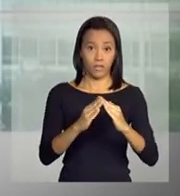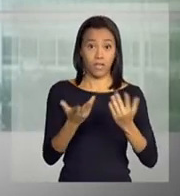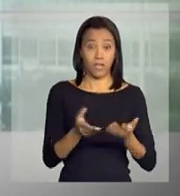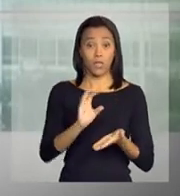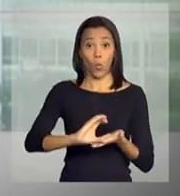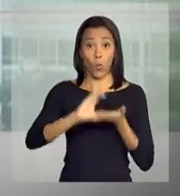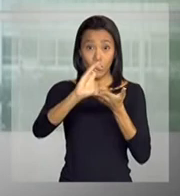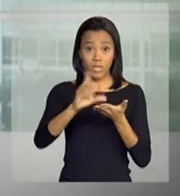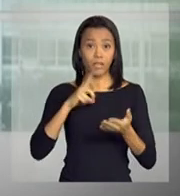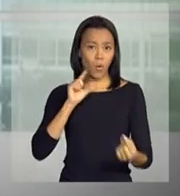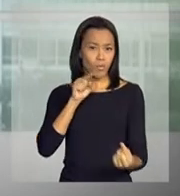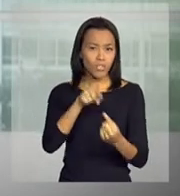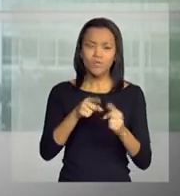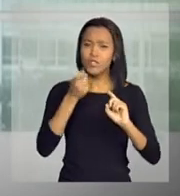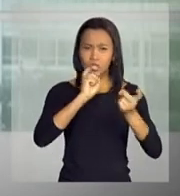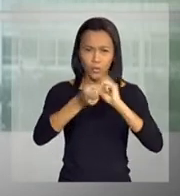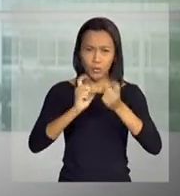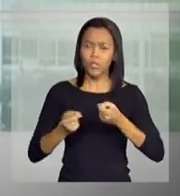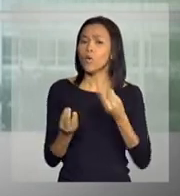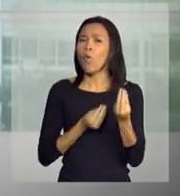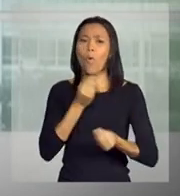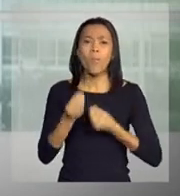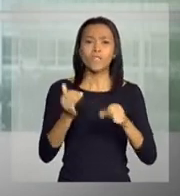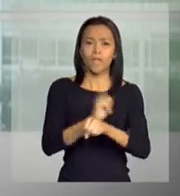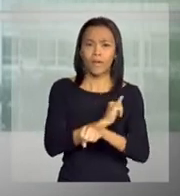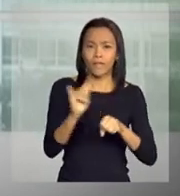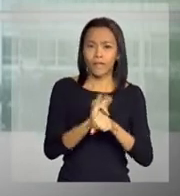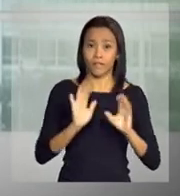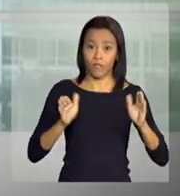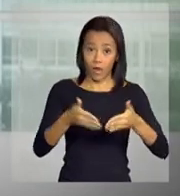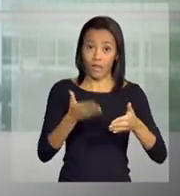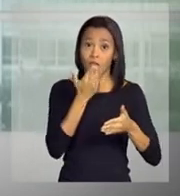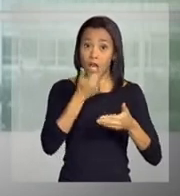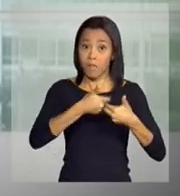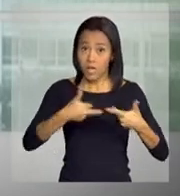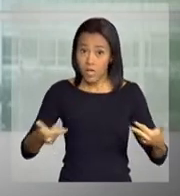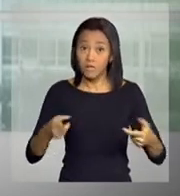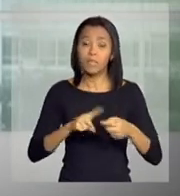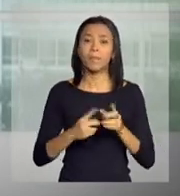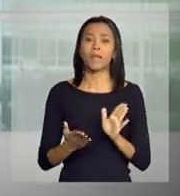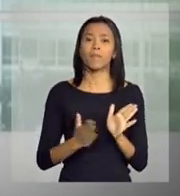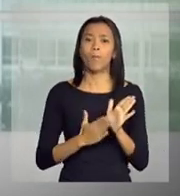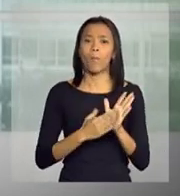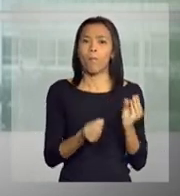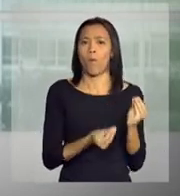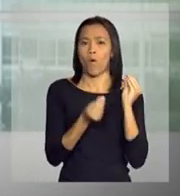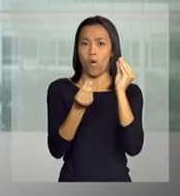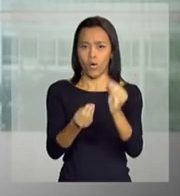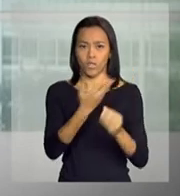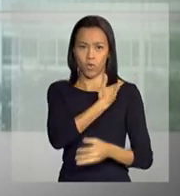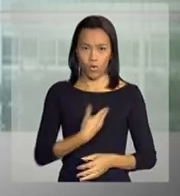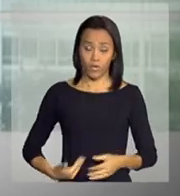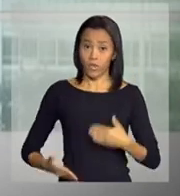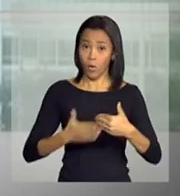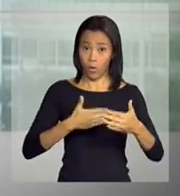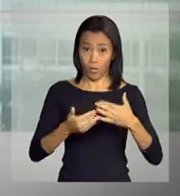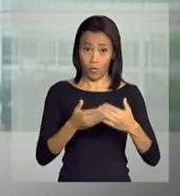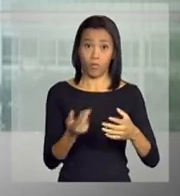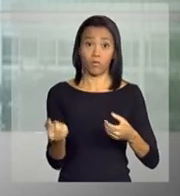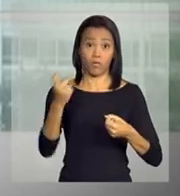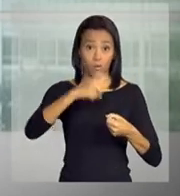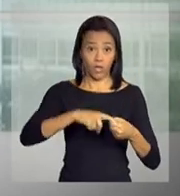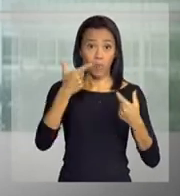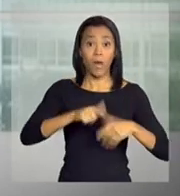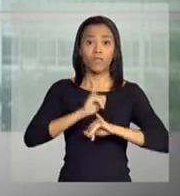Conselho tem a meta de discutir ações na área de alimento e nutrição e encaminhar propostas ao governo. E nós podemos voltar a qualquer